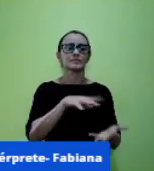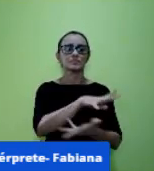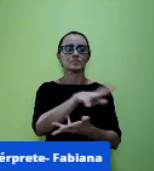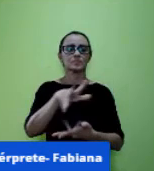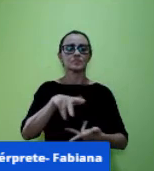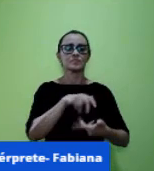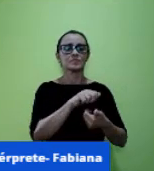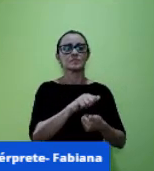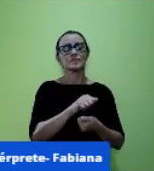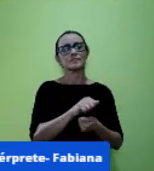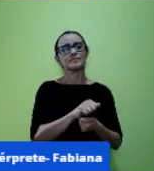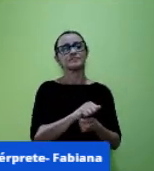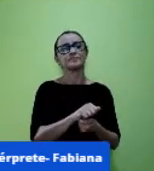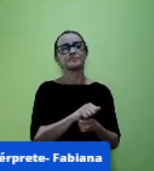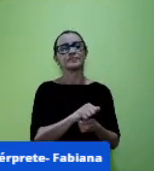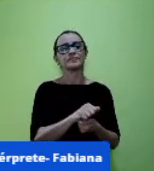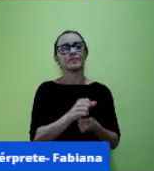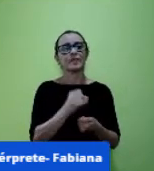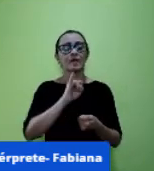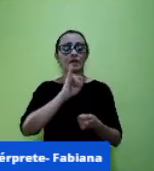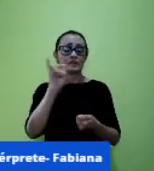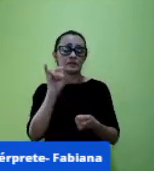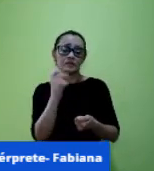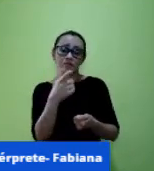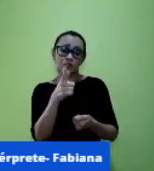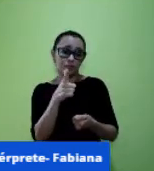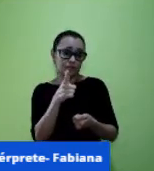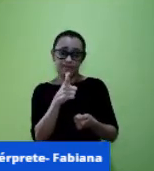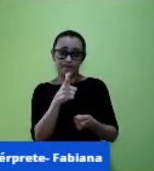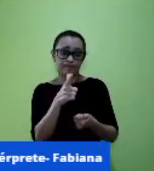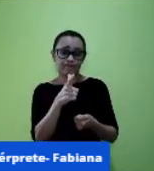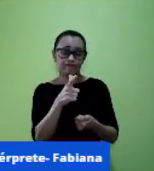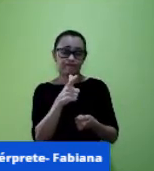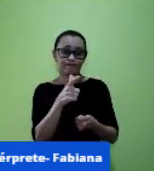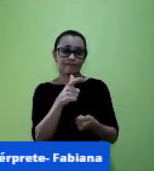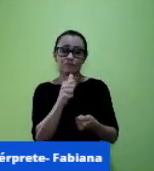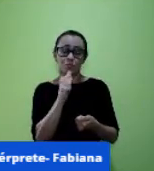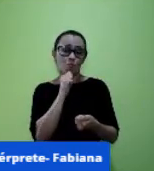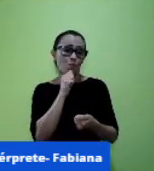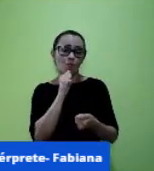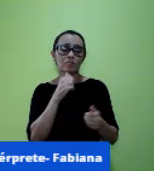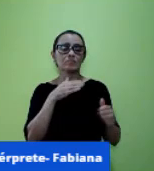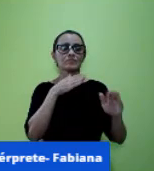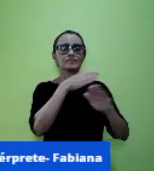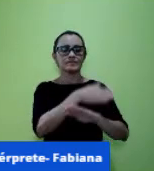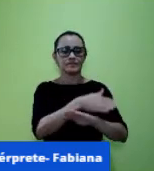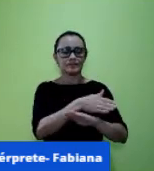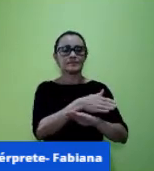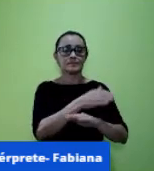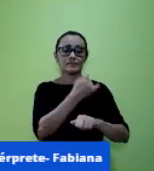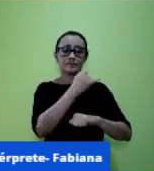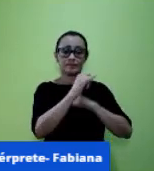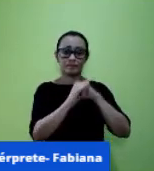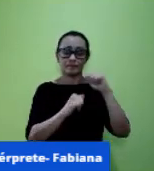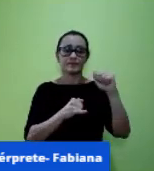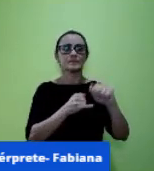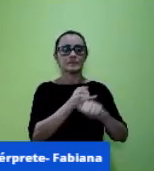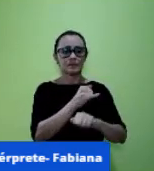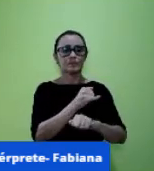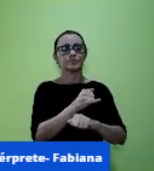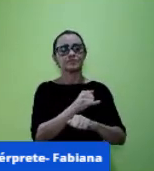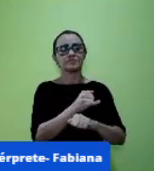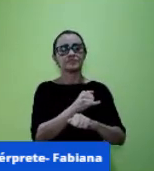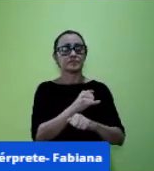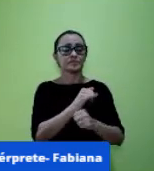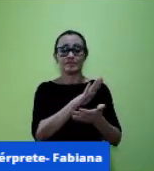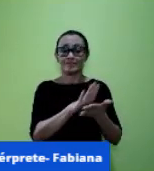se eu não tenho virtualmente né ele não tem acesso a nenhuma rede nenhum